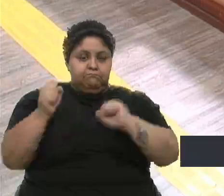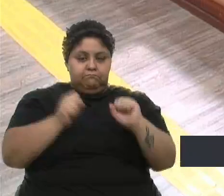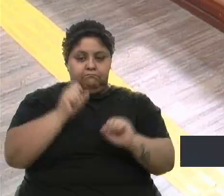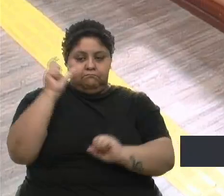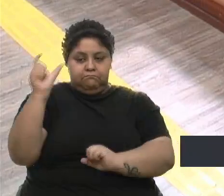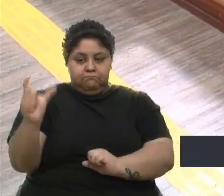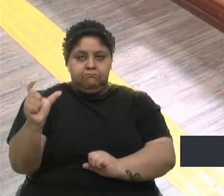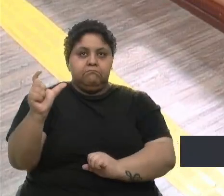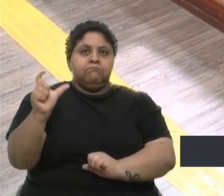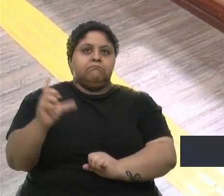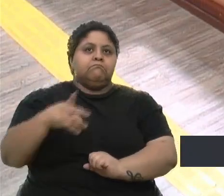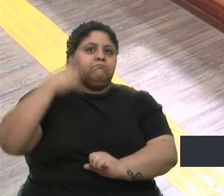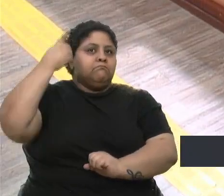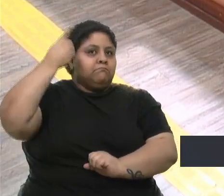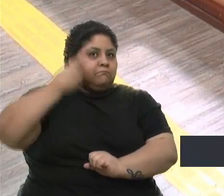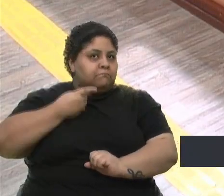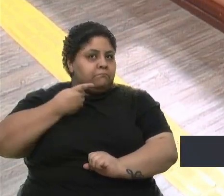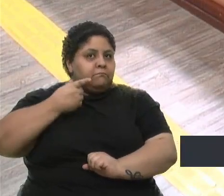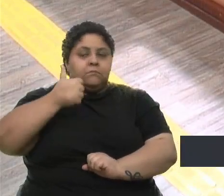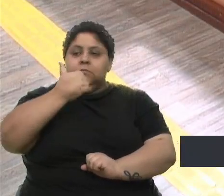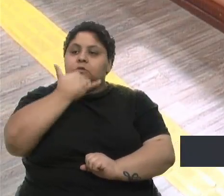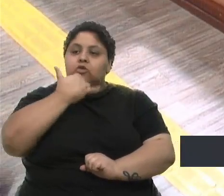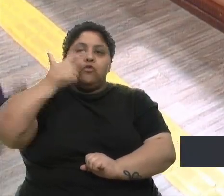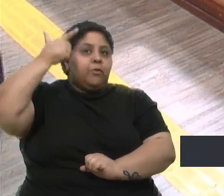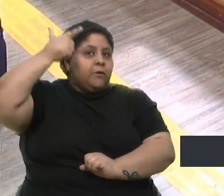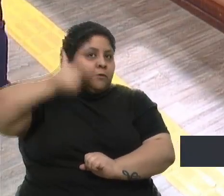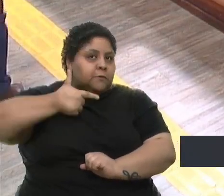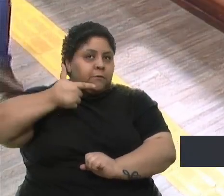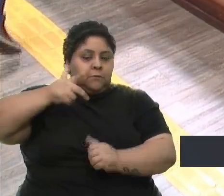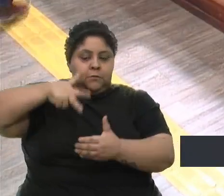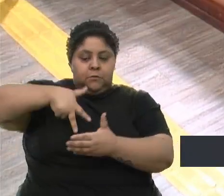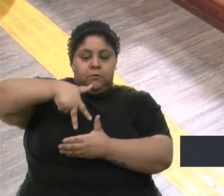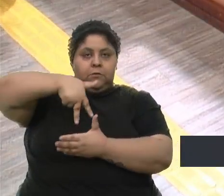A palavra ao vereador Lucas Cananhato, na tribuna.